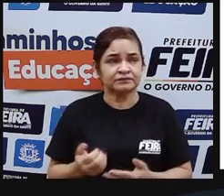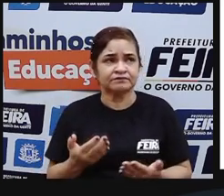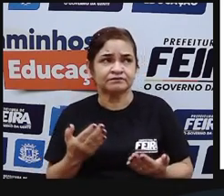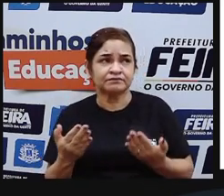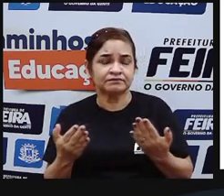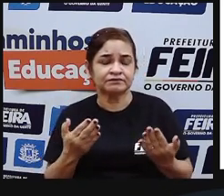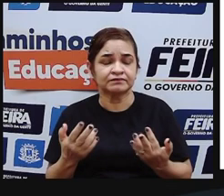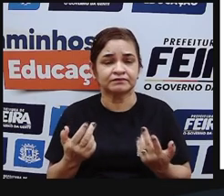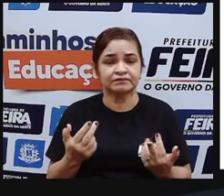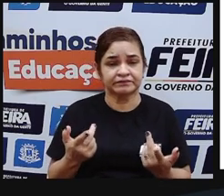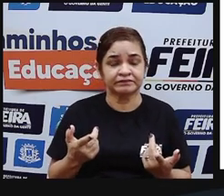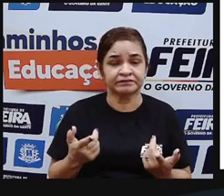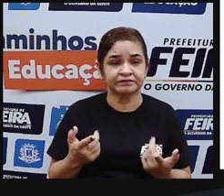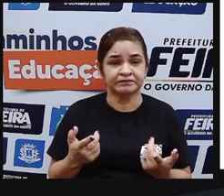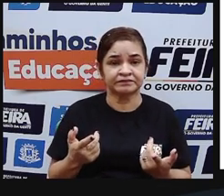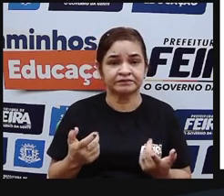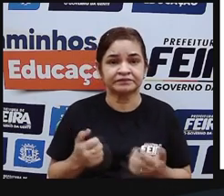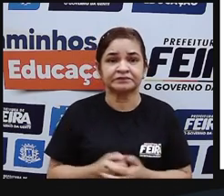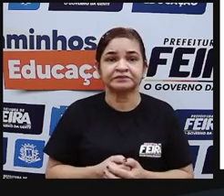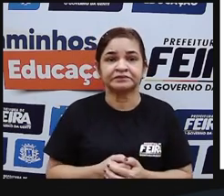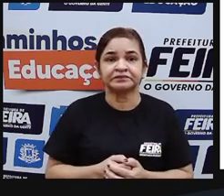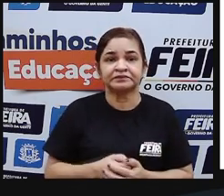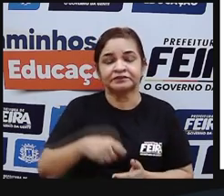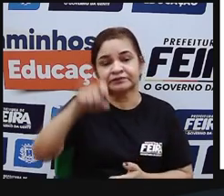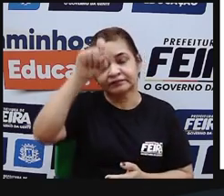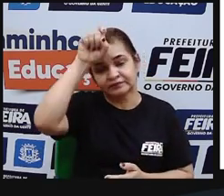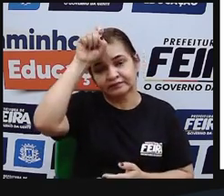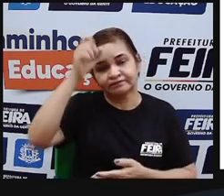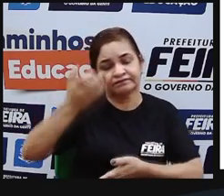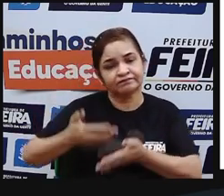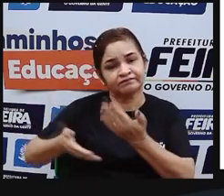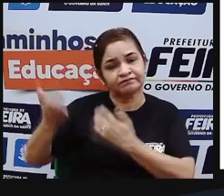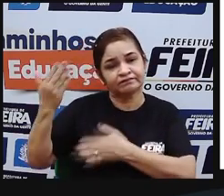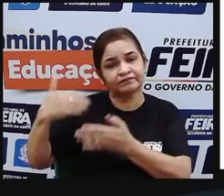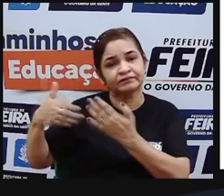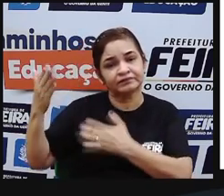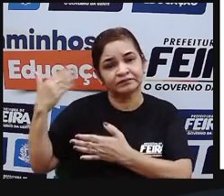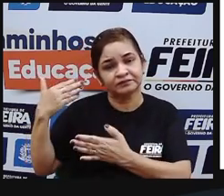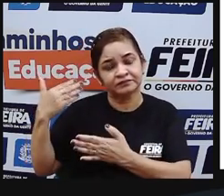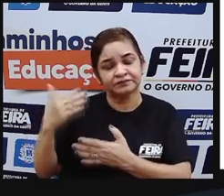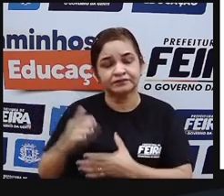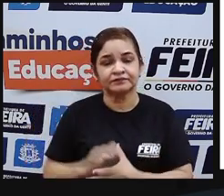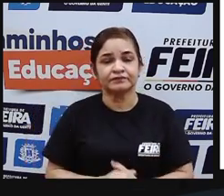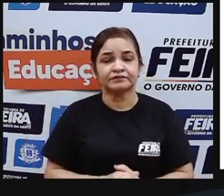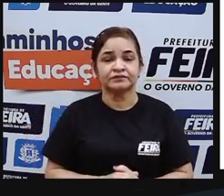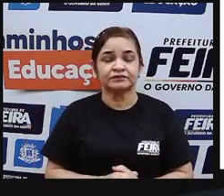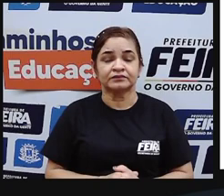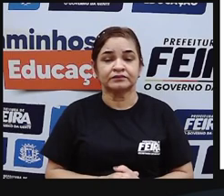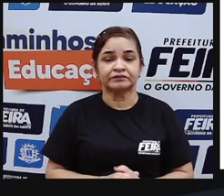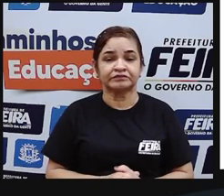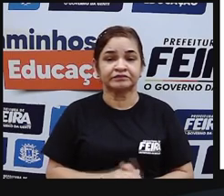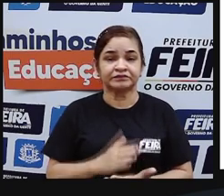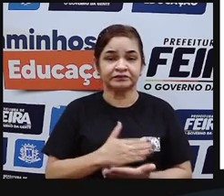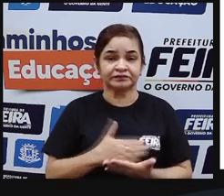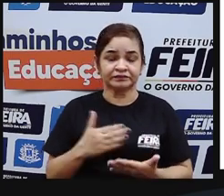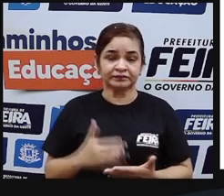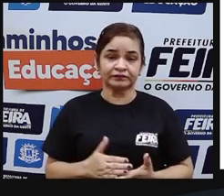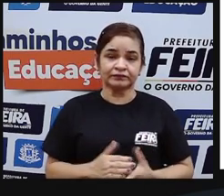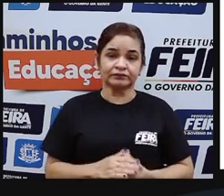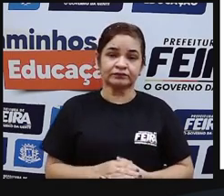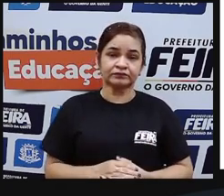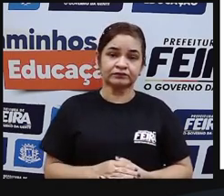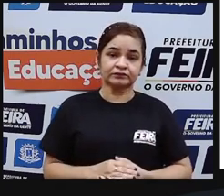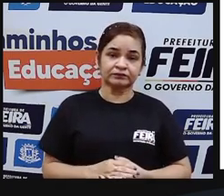Egito Antigo e são tão antigas quanto o Egito vamos continuar o nosso estudo?